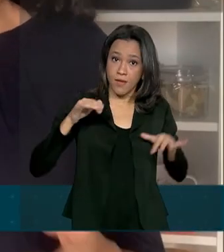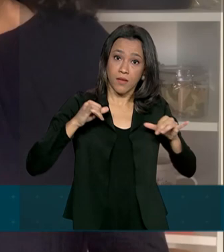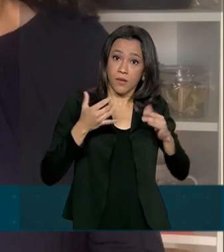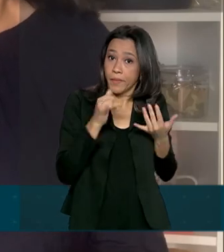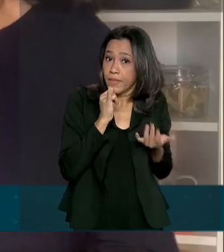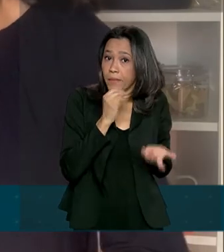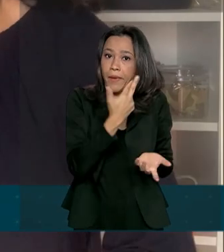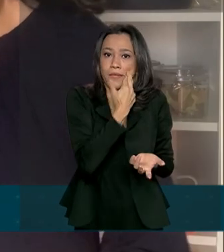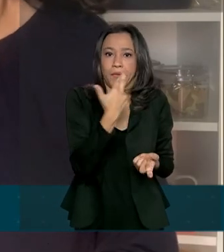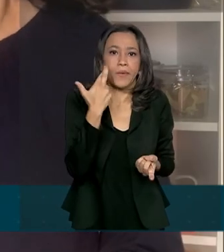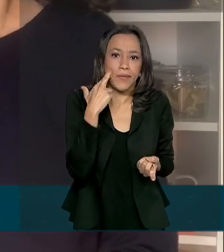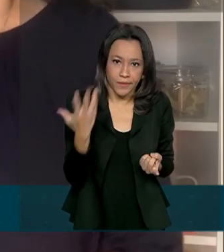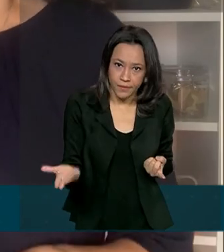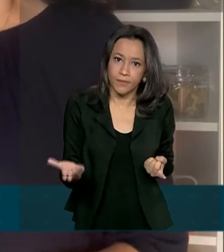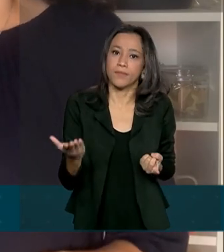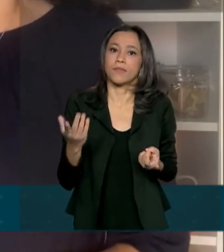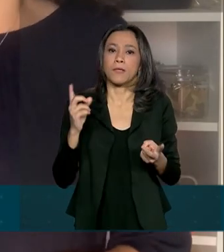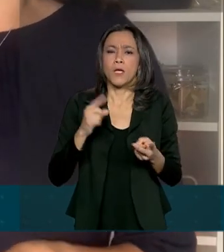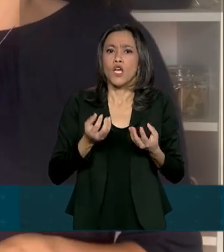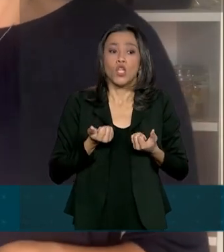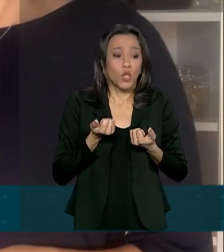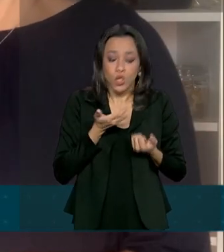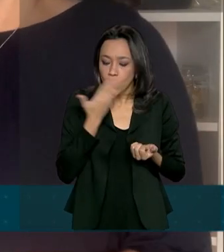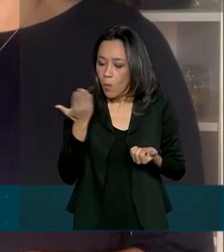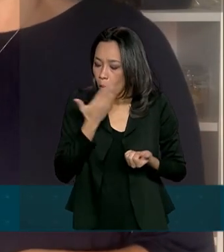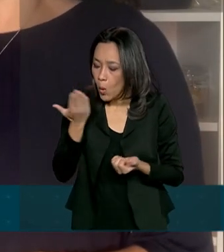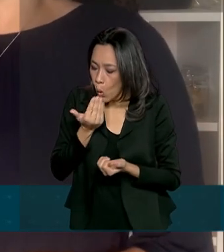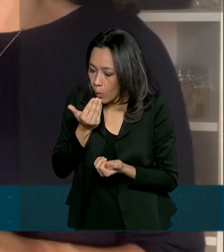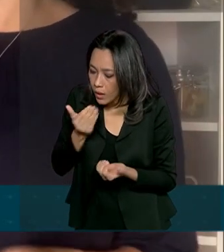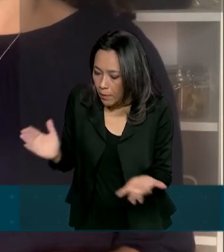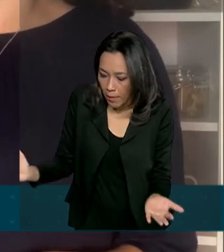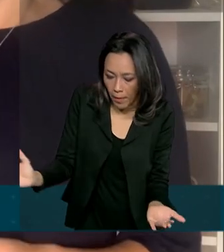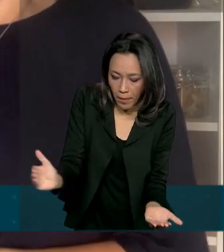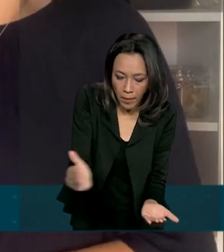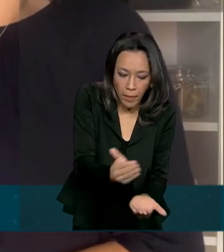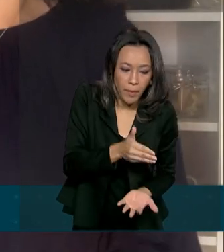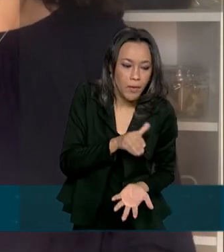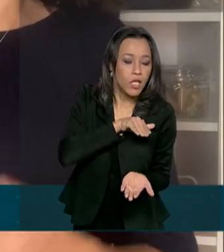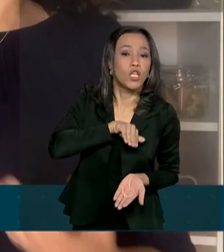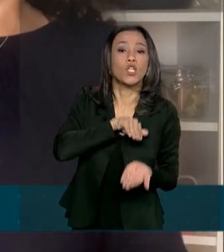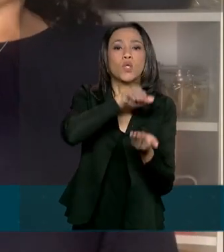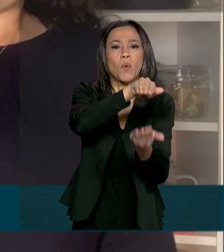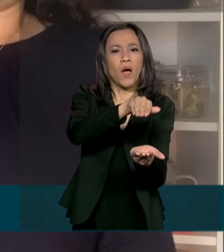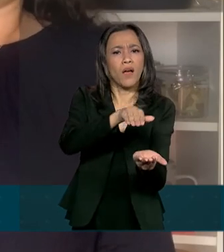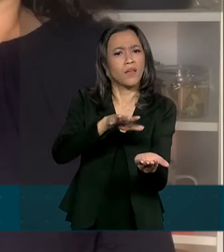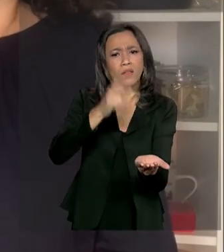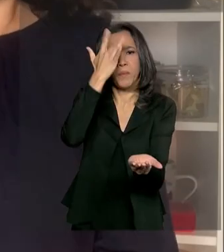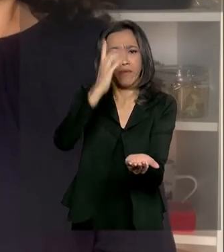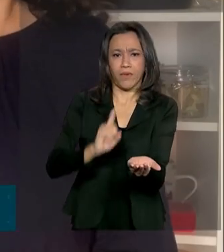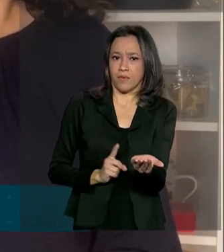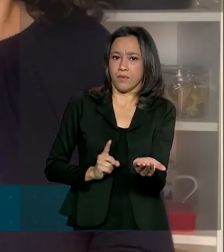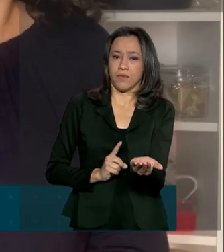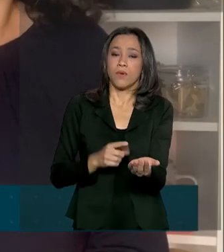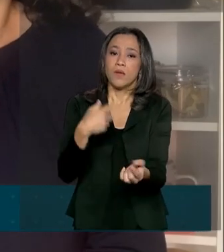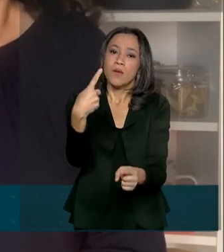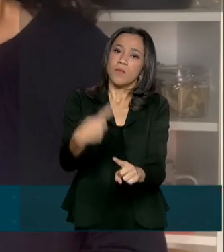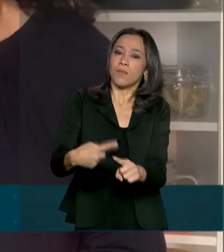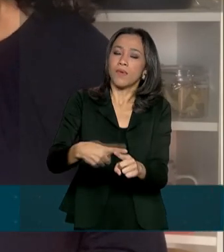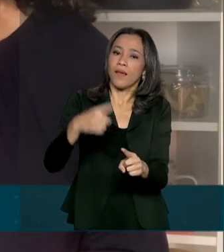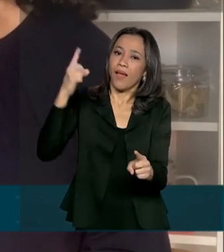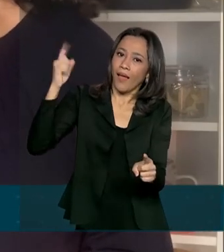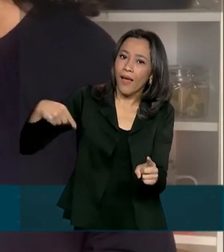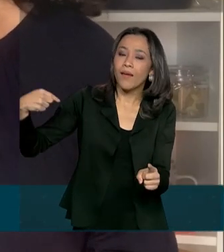como um restaurante, por exemplo, doar o que sobrou a alguém em situação de rua, não é algo tão fácil. Além de poder ser